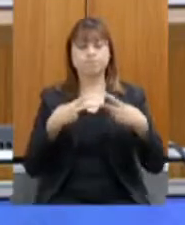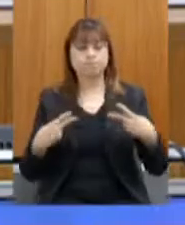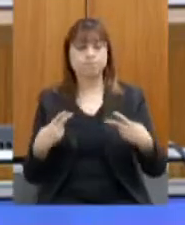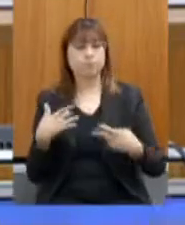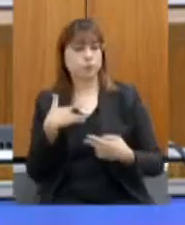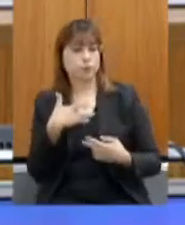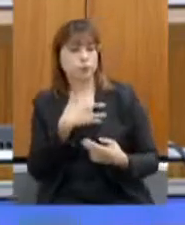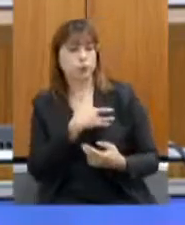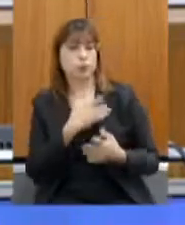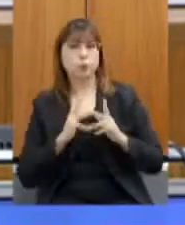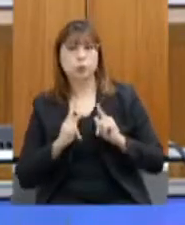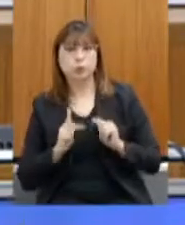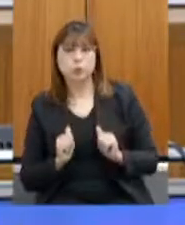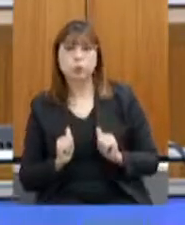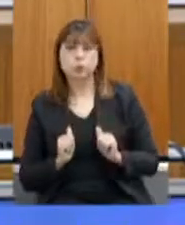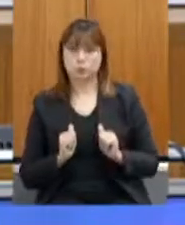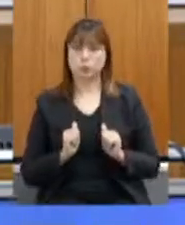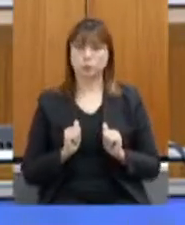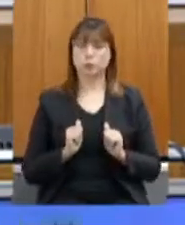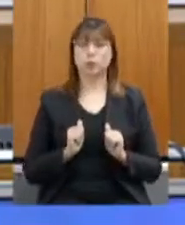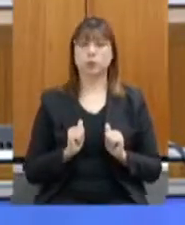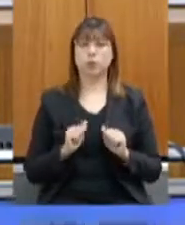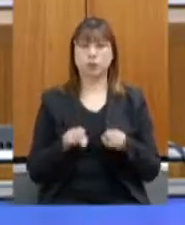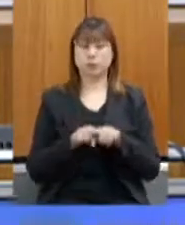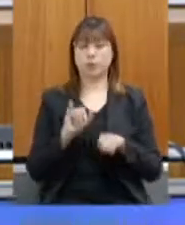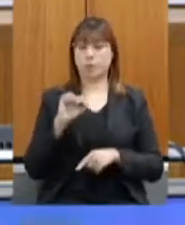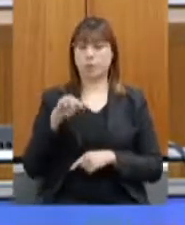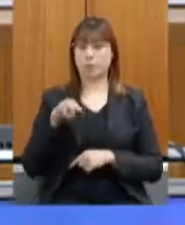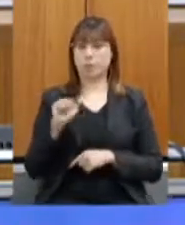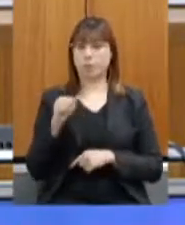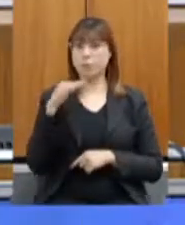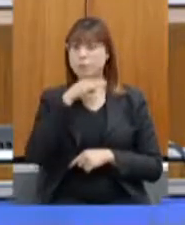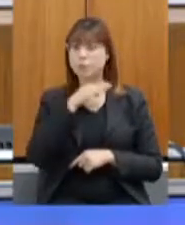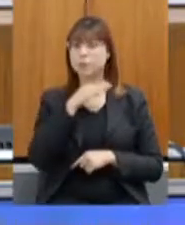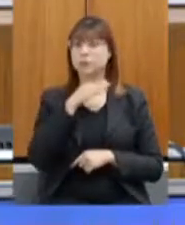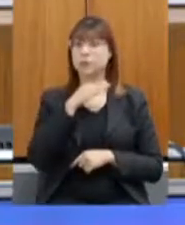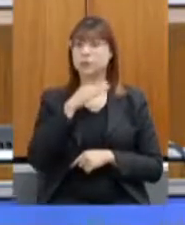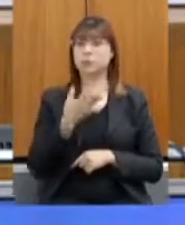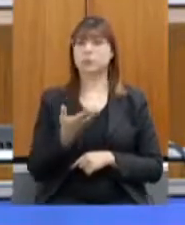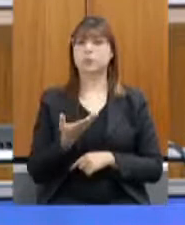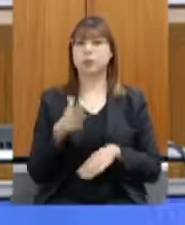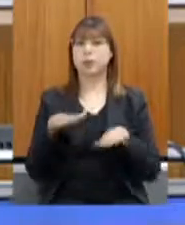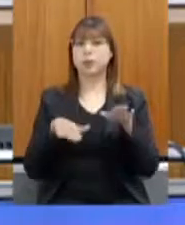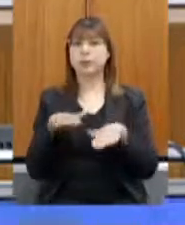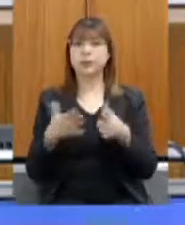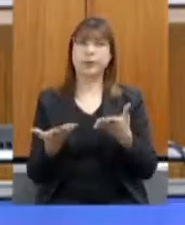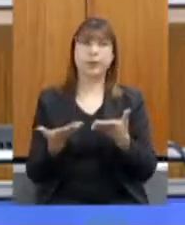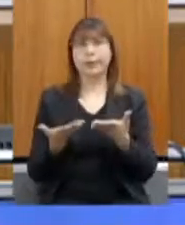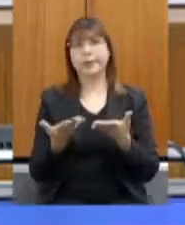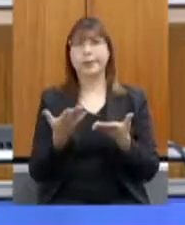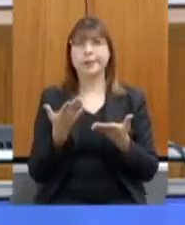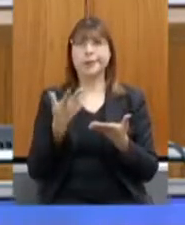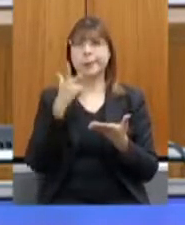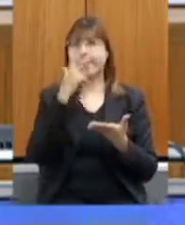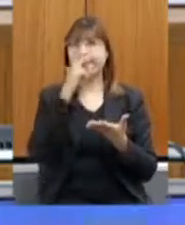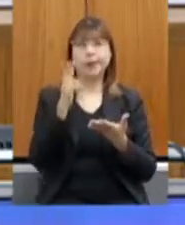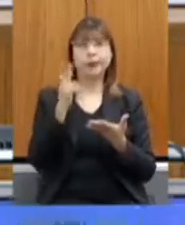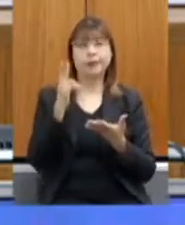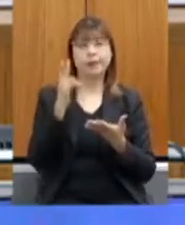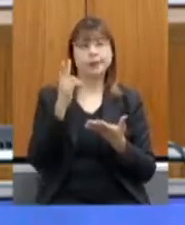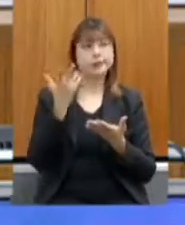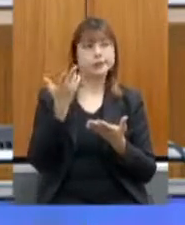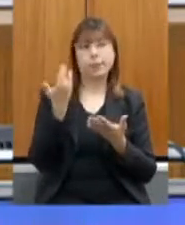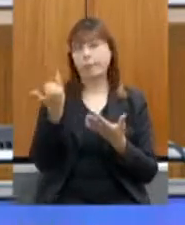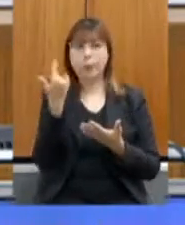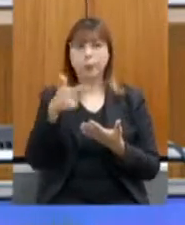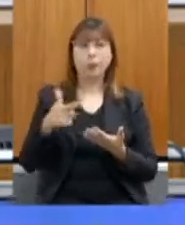sociedade ainda vê a ação do IMA como uma coisa que não é parceira, como uma coisa diversa. E isso tem que ser